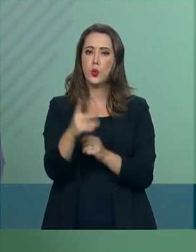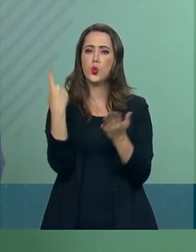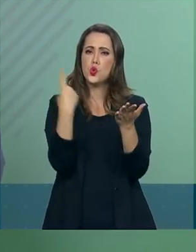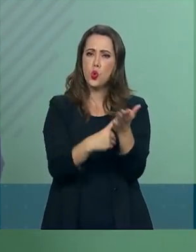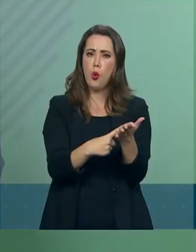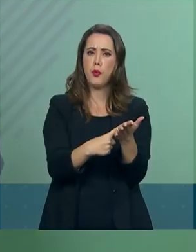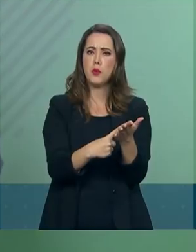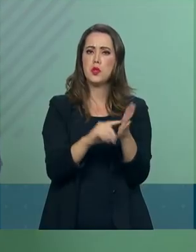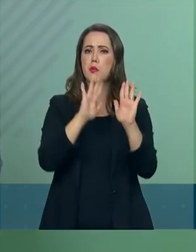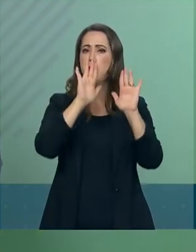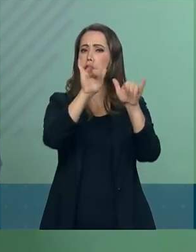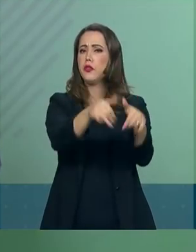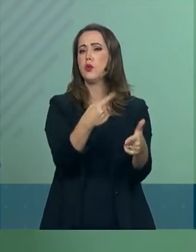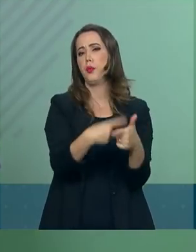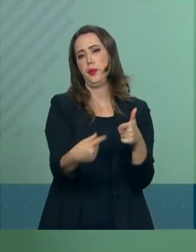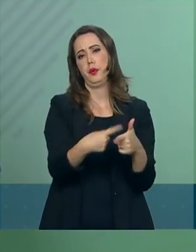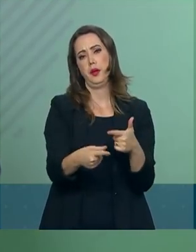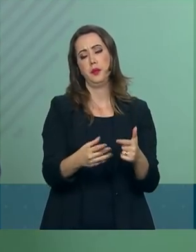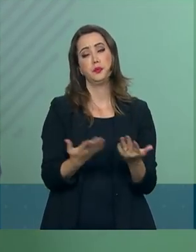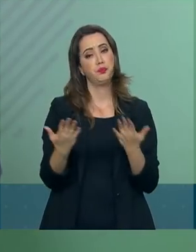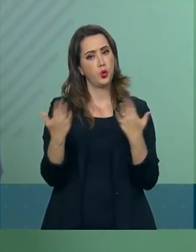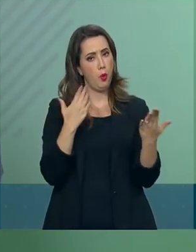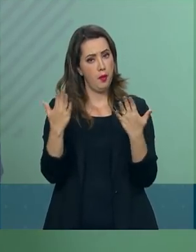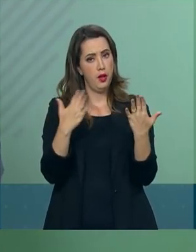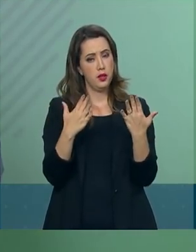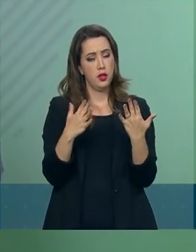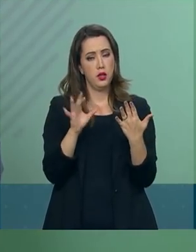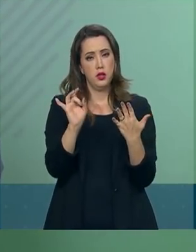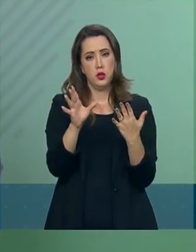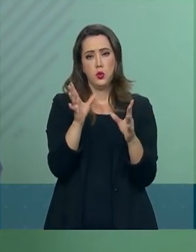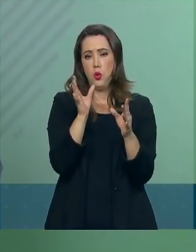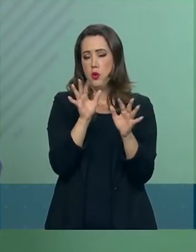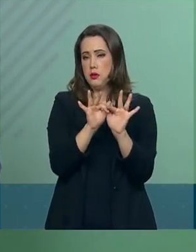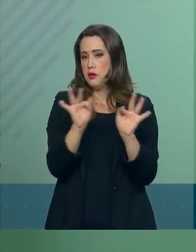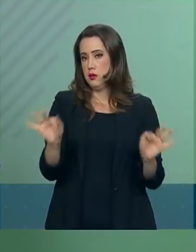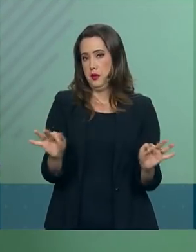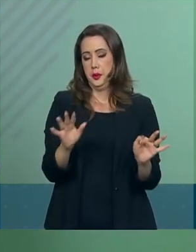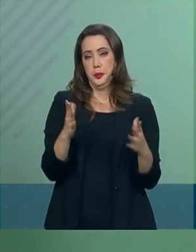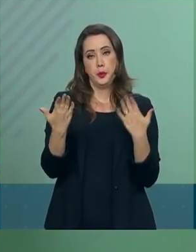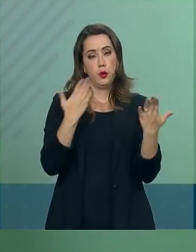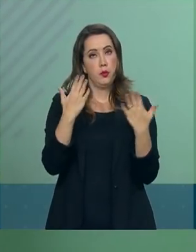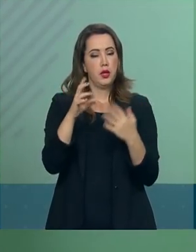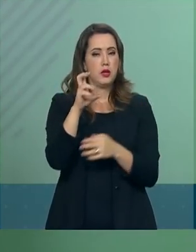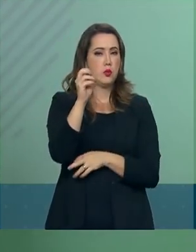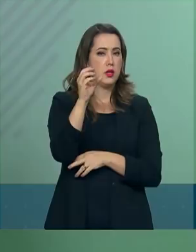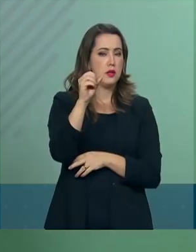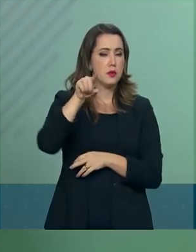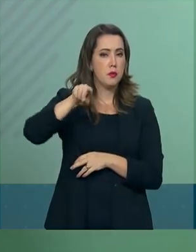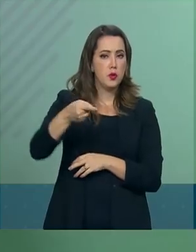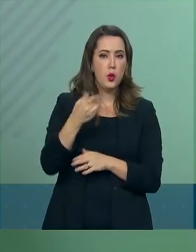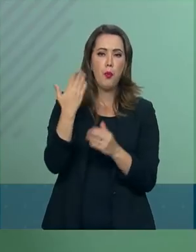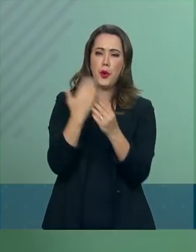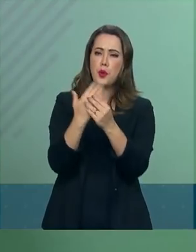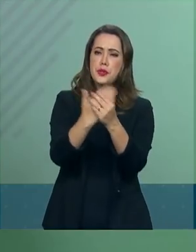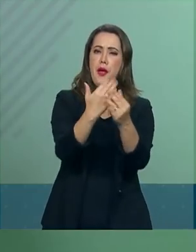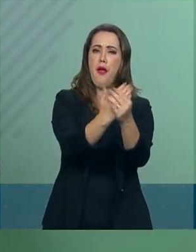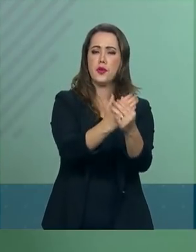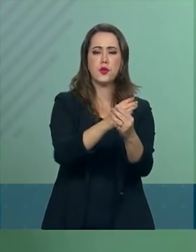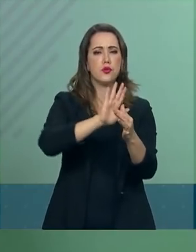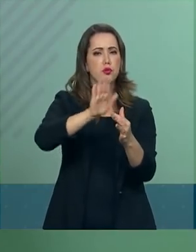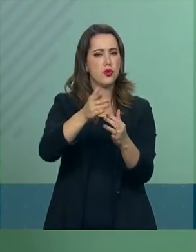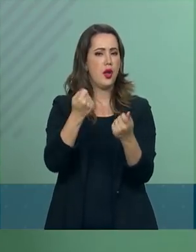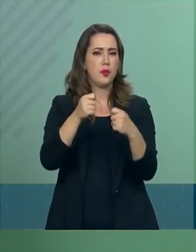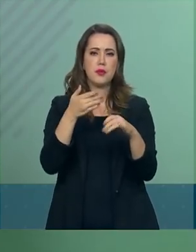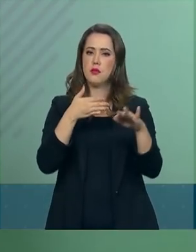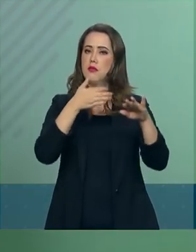simples, só no ano passado, seria como se 500 mil processos deixassem de